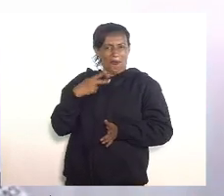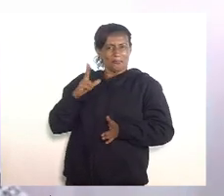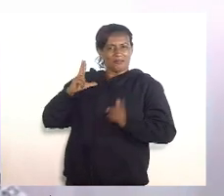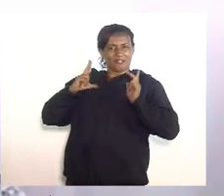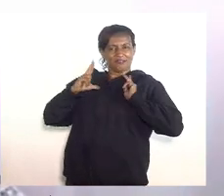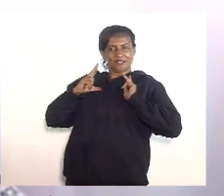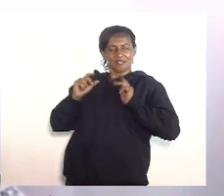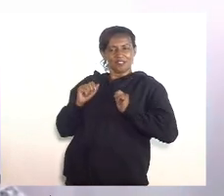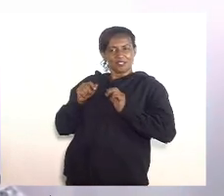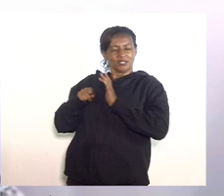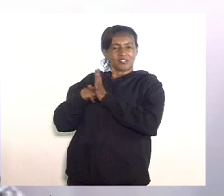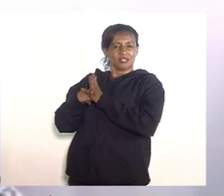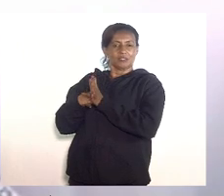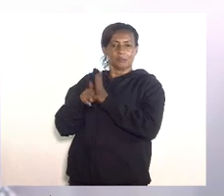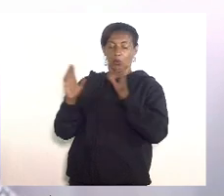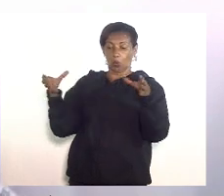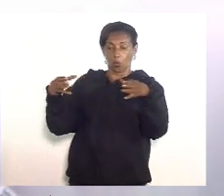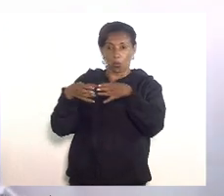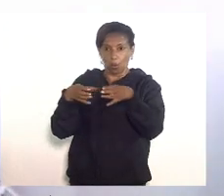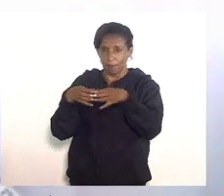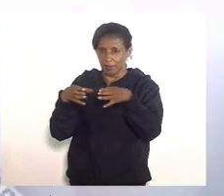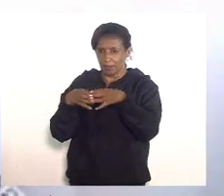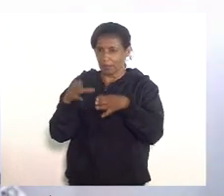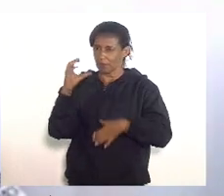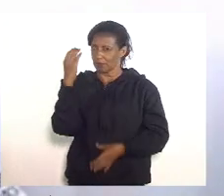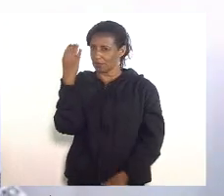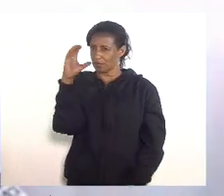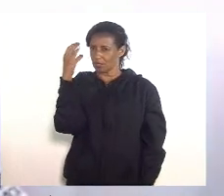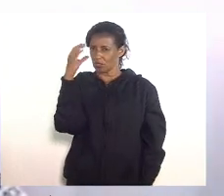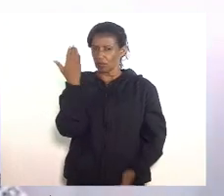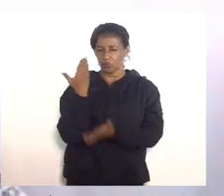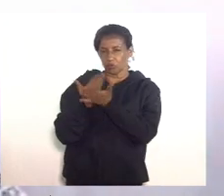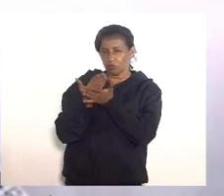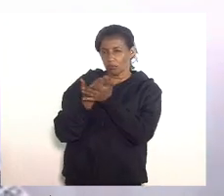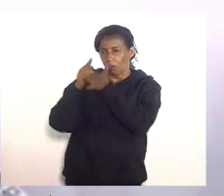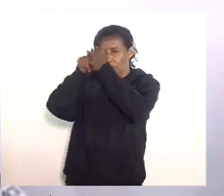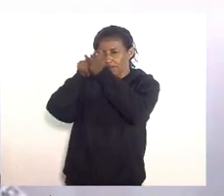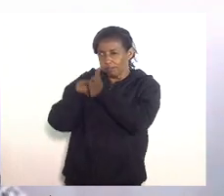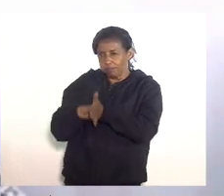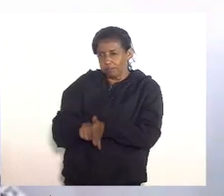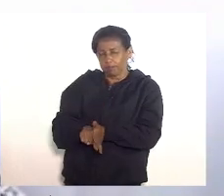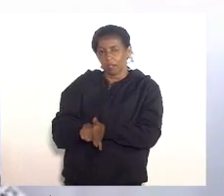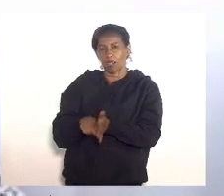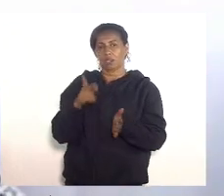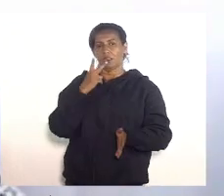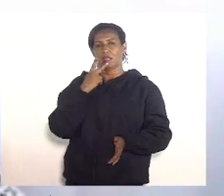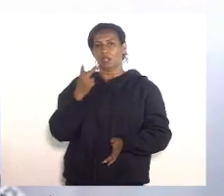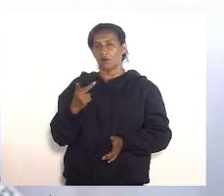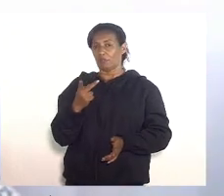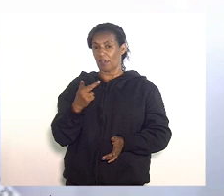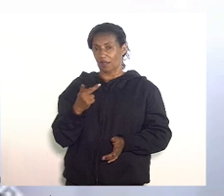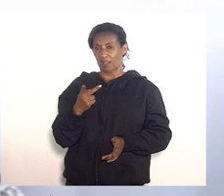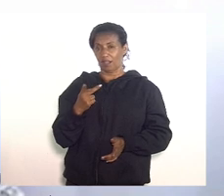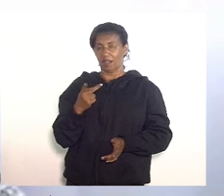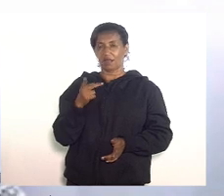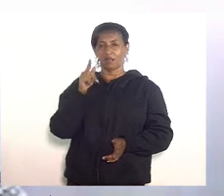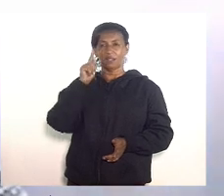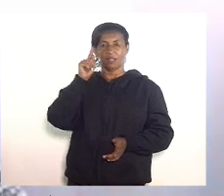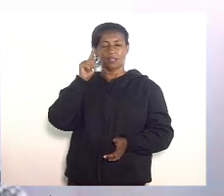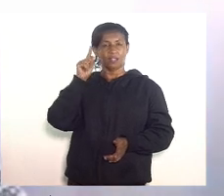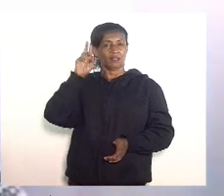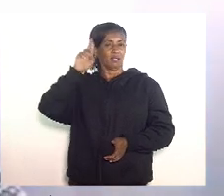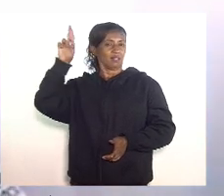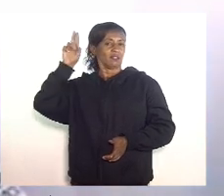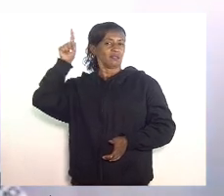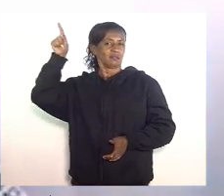gente verifica que nesse comitê científico e quero registrar aqui a fala da reitora da UFRJ quando